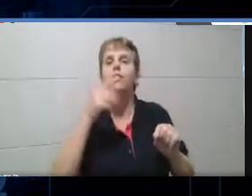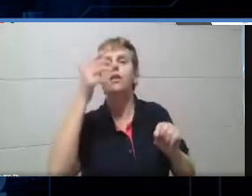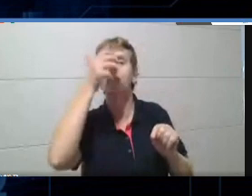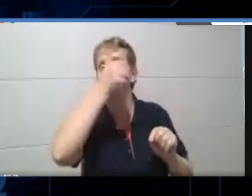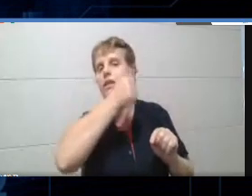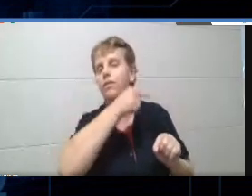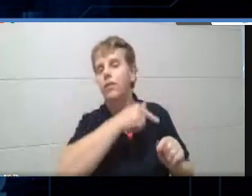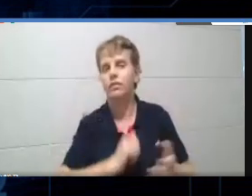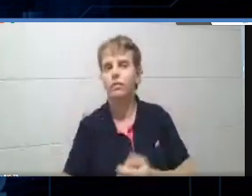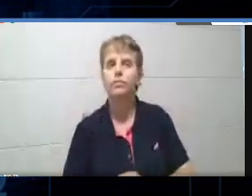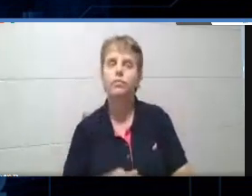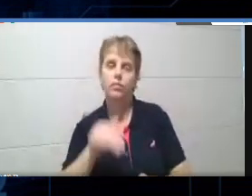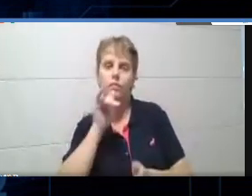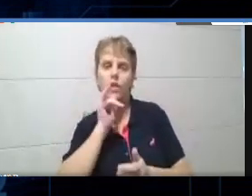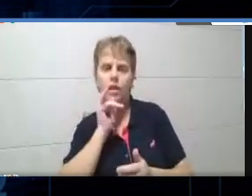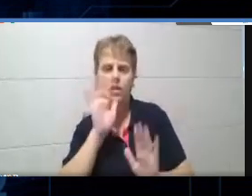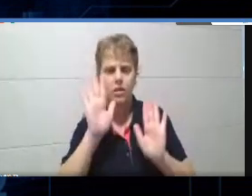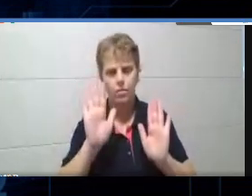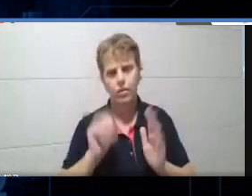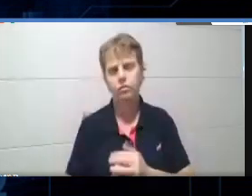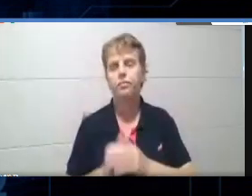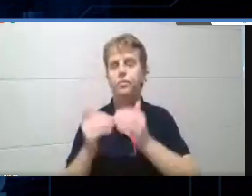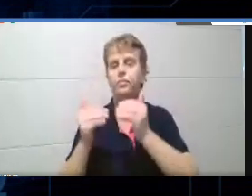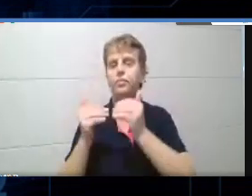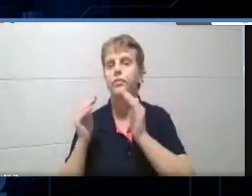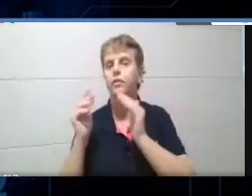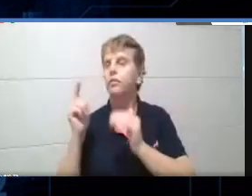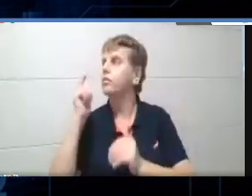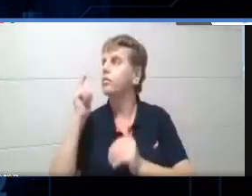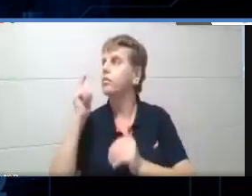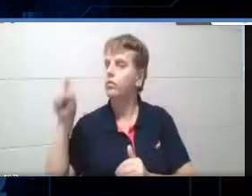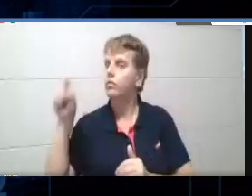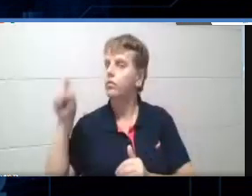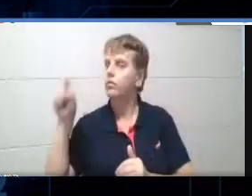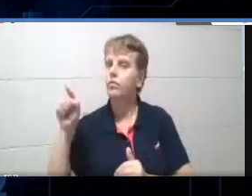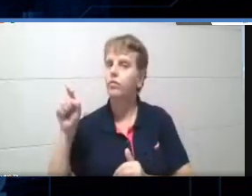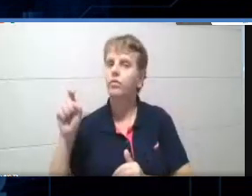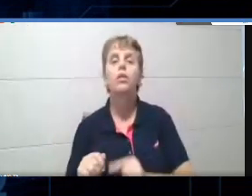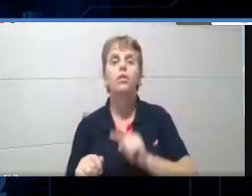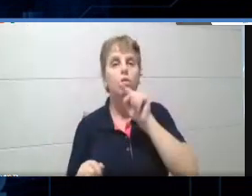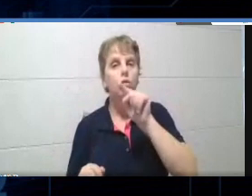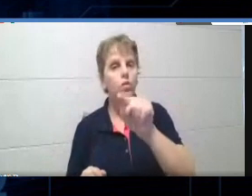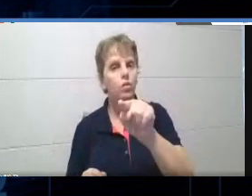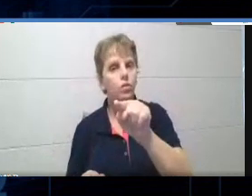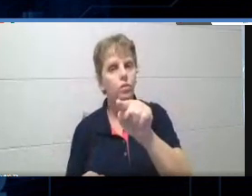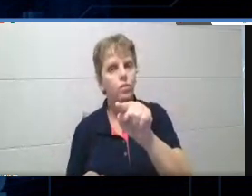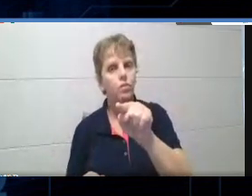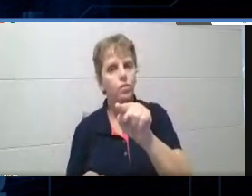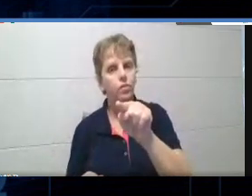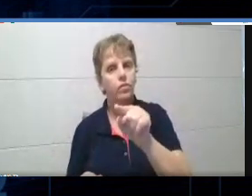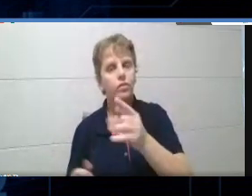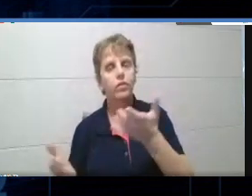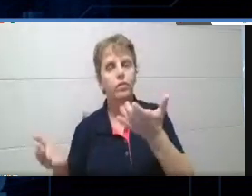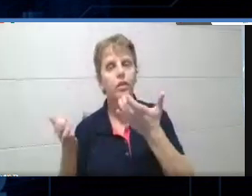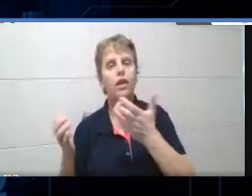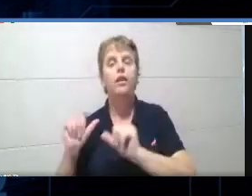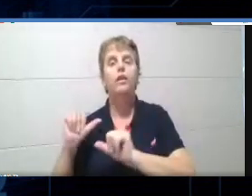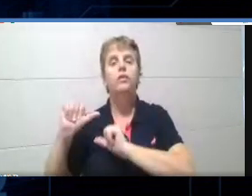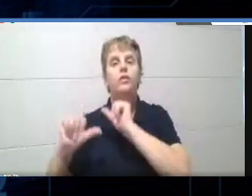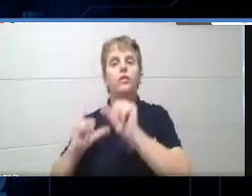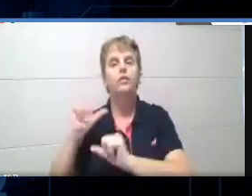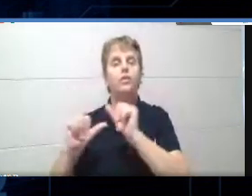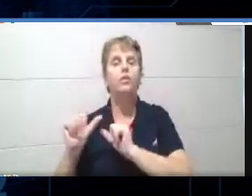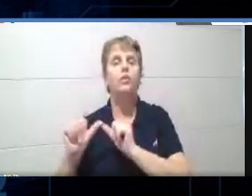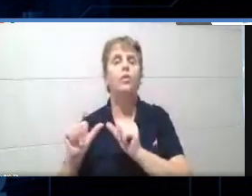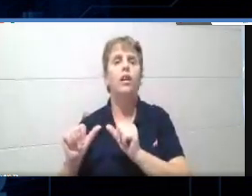Supondo, tá? Por exemplo, vamos abrir aqui. Supondo, por exemplo, que você deseje fazer uma alteração nesse quiz. Ah,